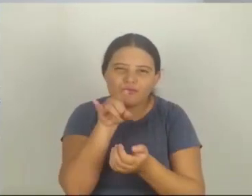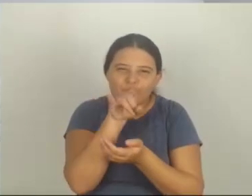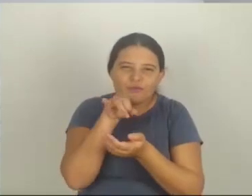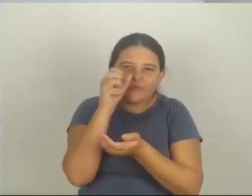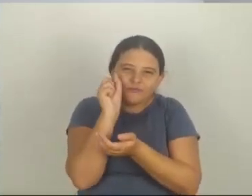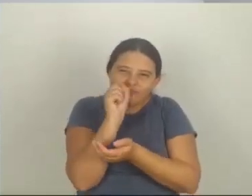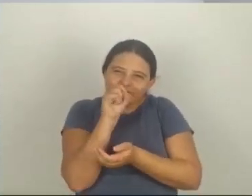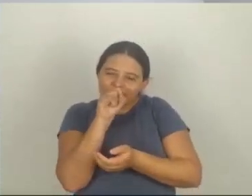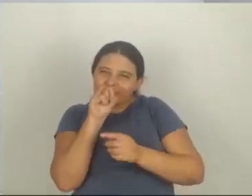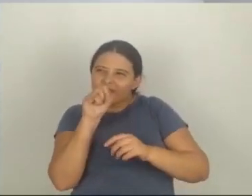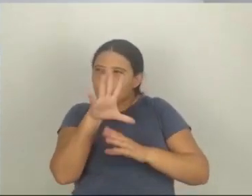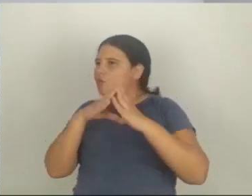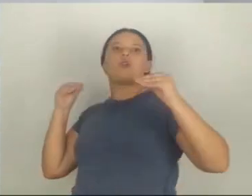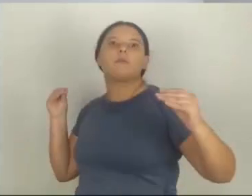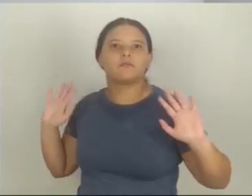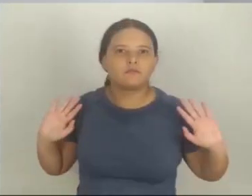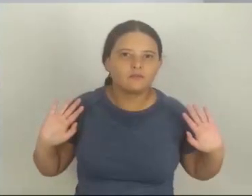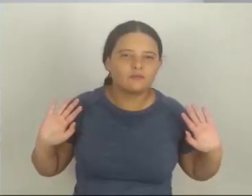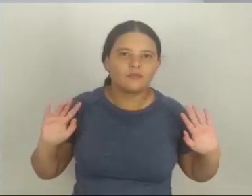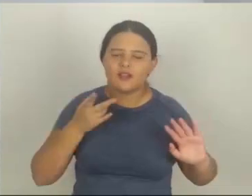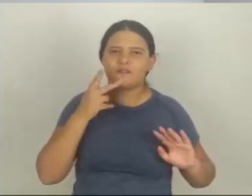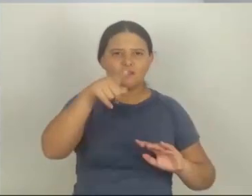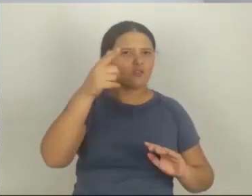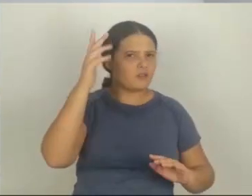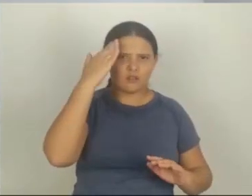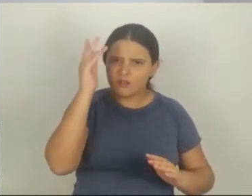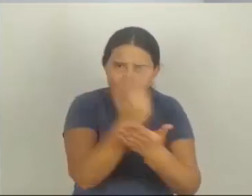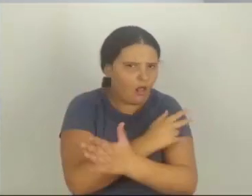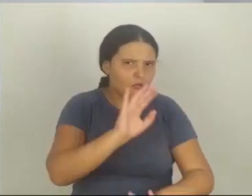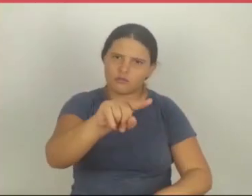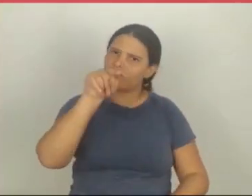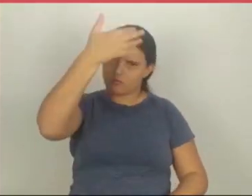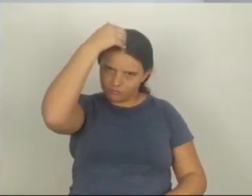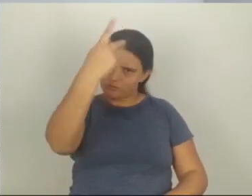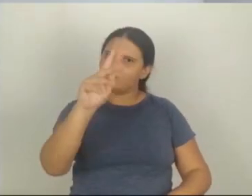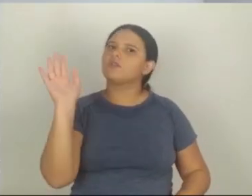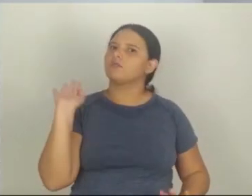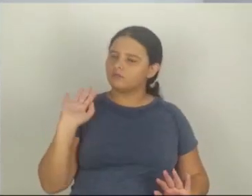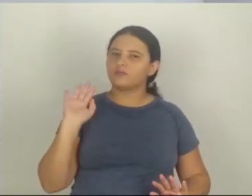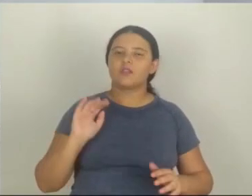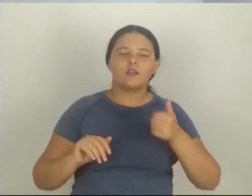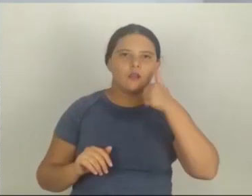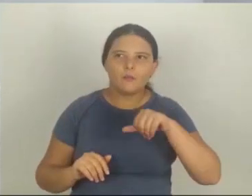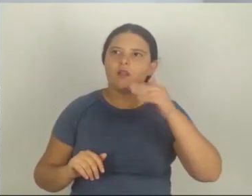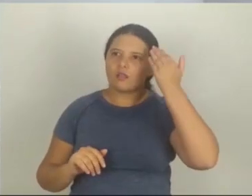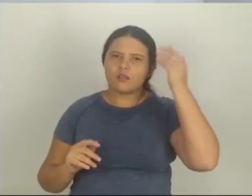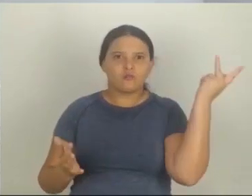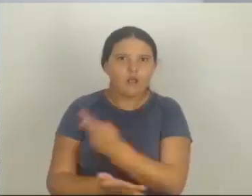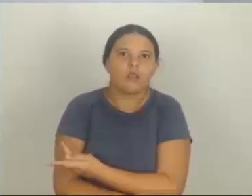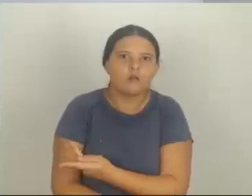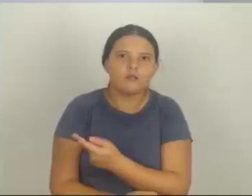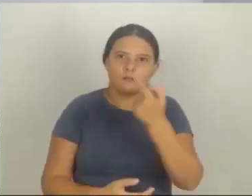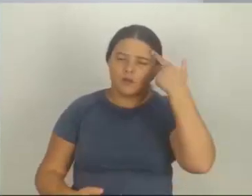some ou fala que a mulher entendeu tudo errado. Isso acontece muito, né? Muitas mulheres realmente entendem errado.